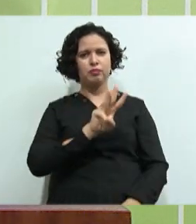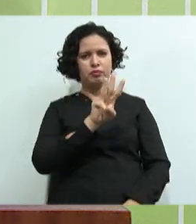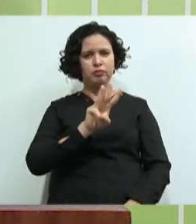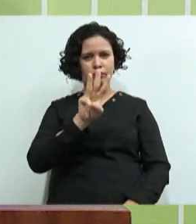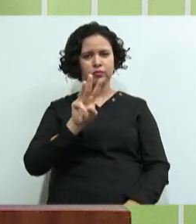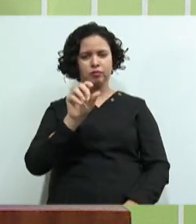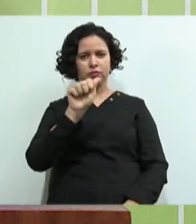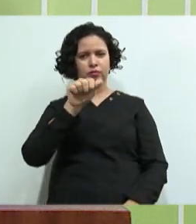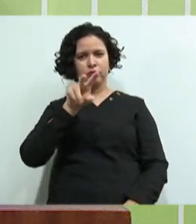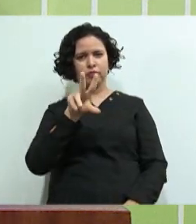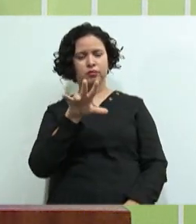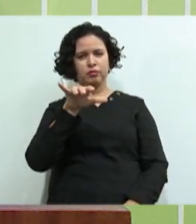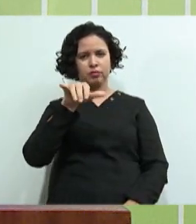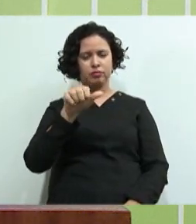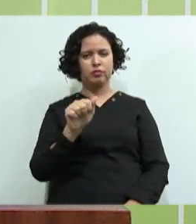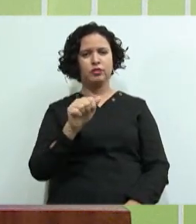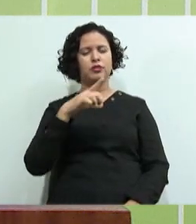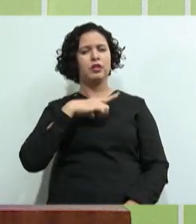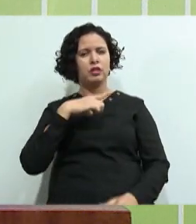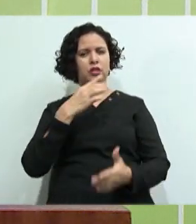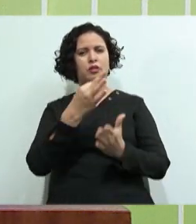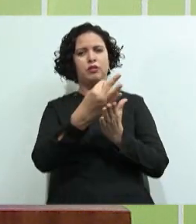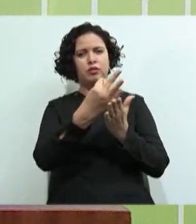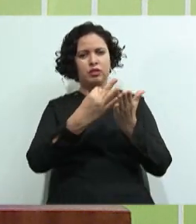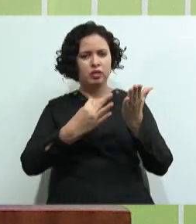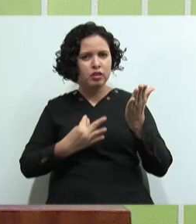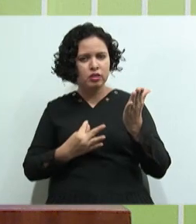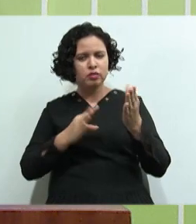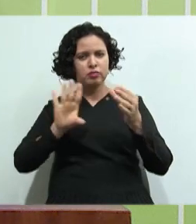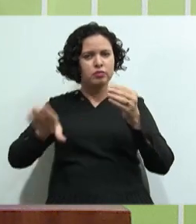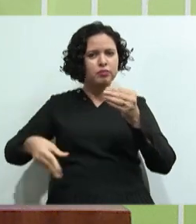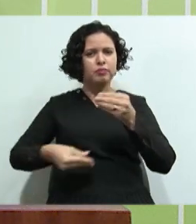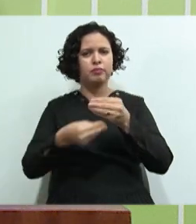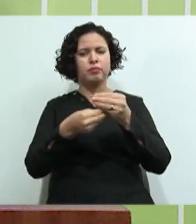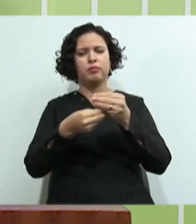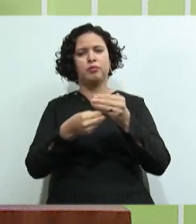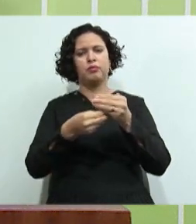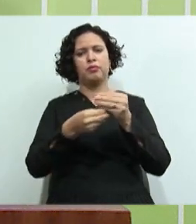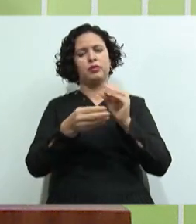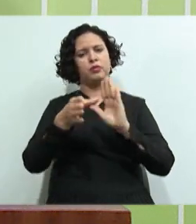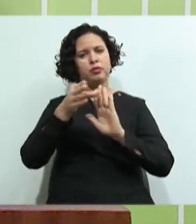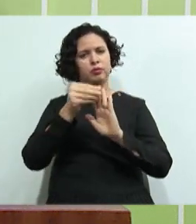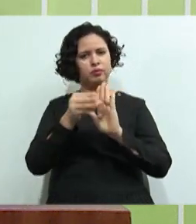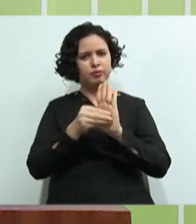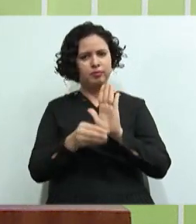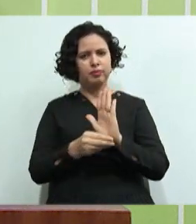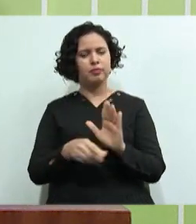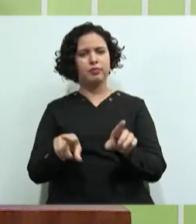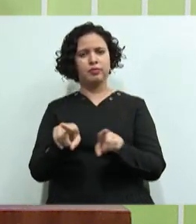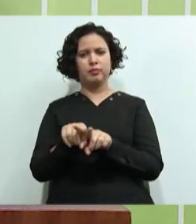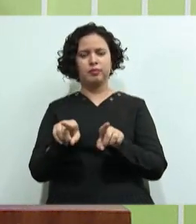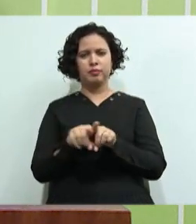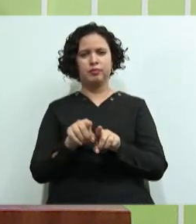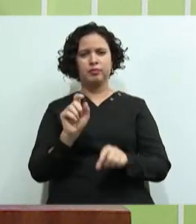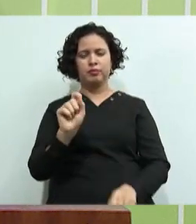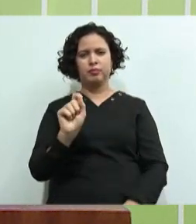Ava Eu vou trazer textos Que vão complementar, né? O conteúdo Vou trazer também